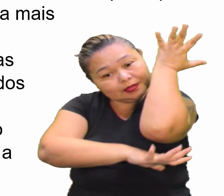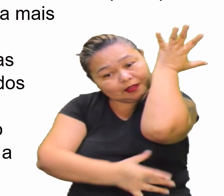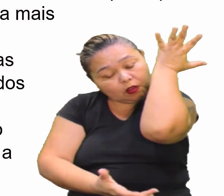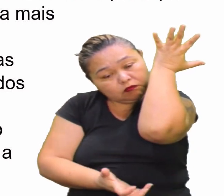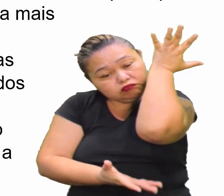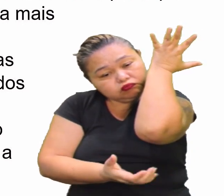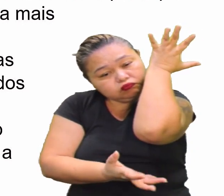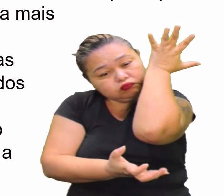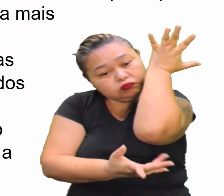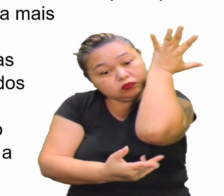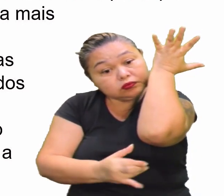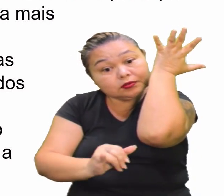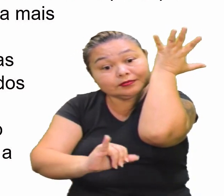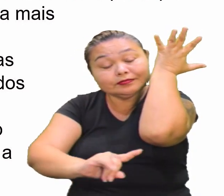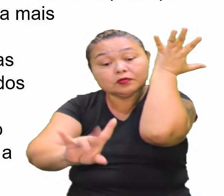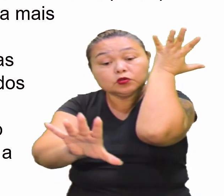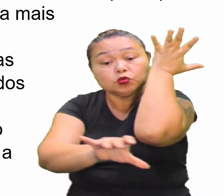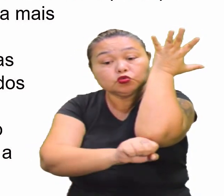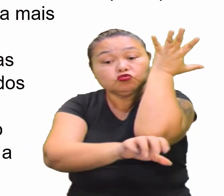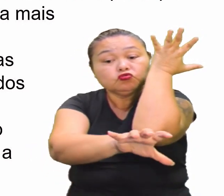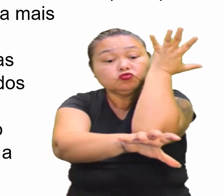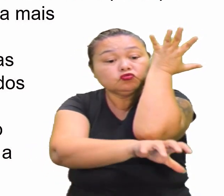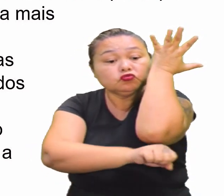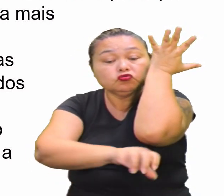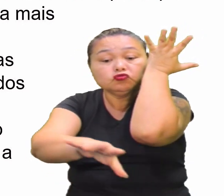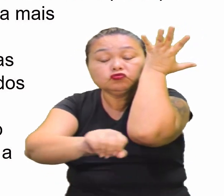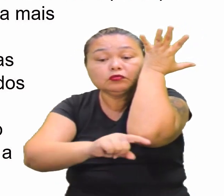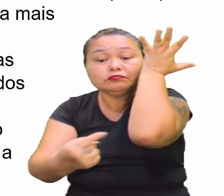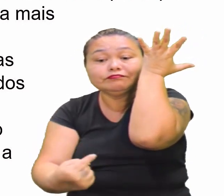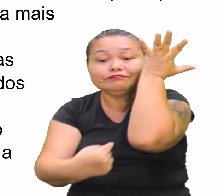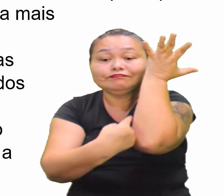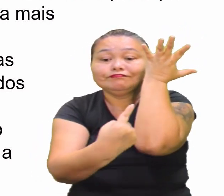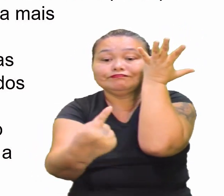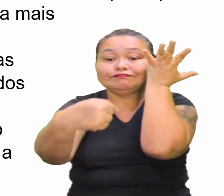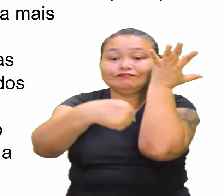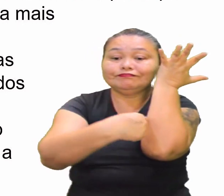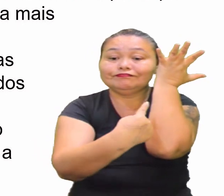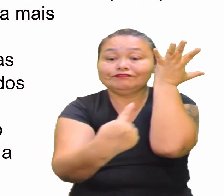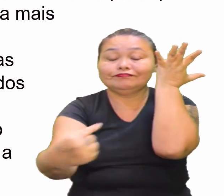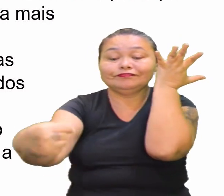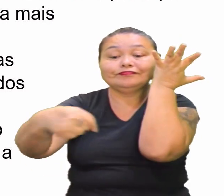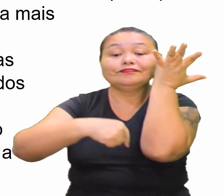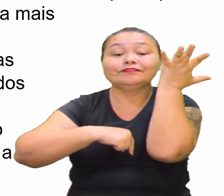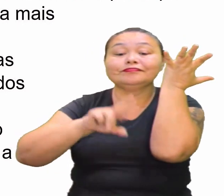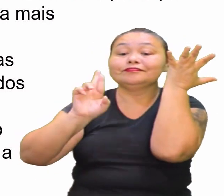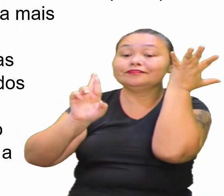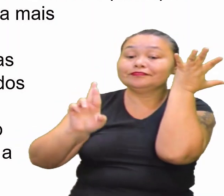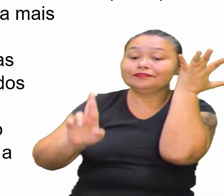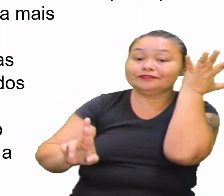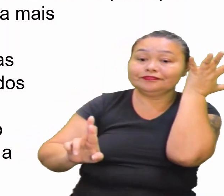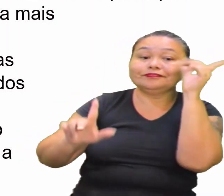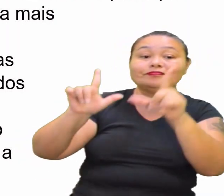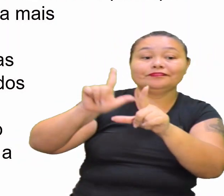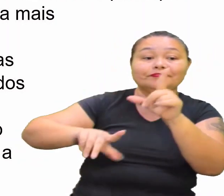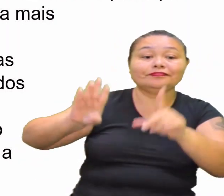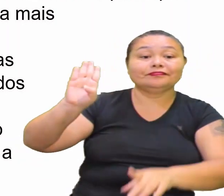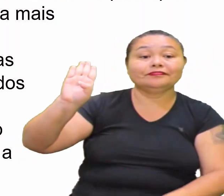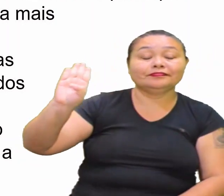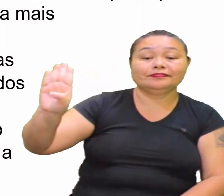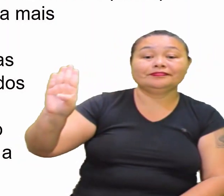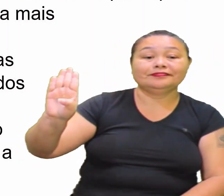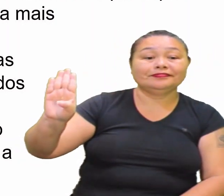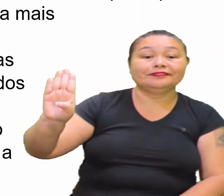queimadas E isso impede Que elas absorvam Os nutrientes Para a fotossíntese Então a resposta correta É a alternativa B De